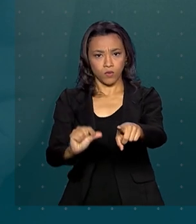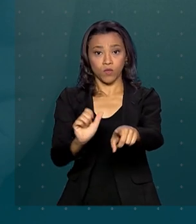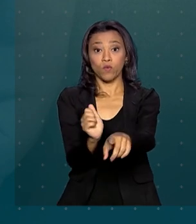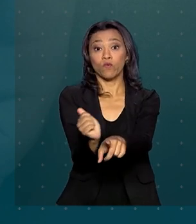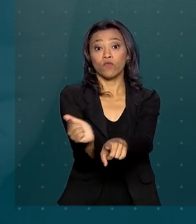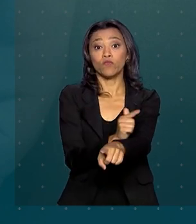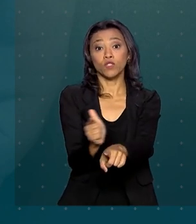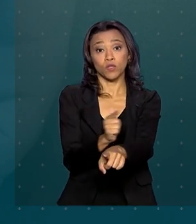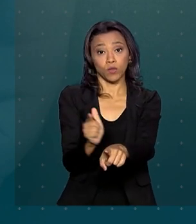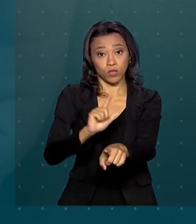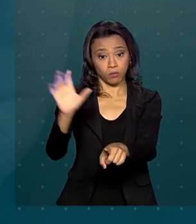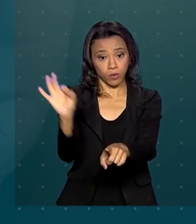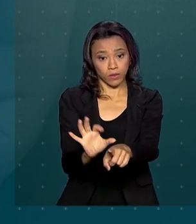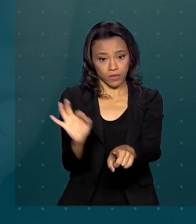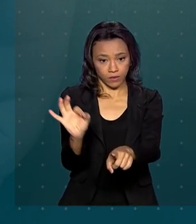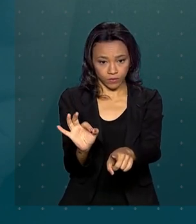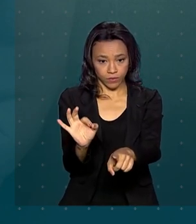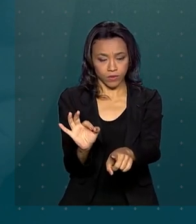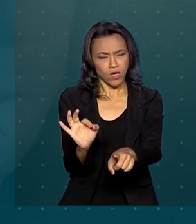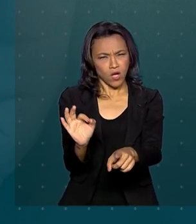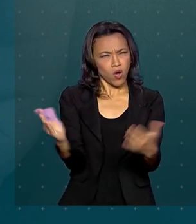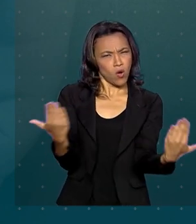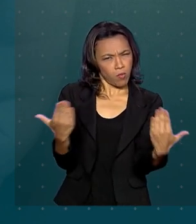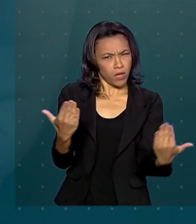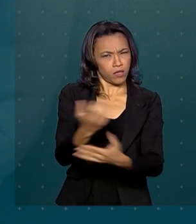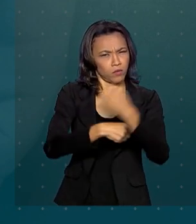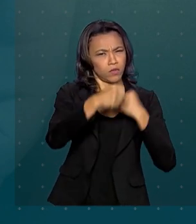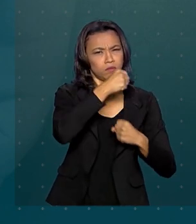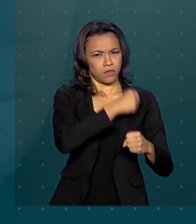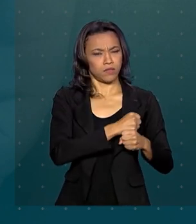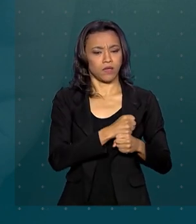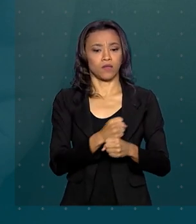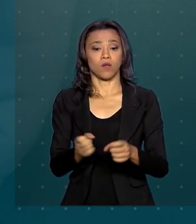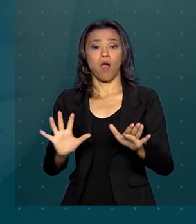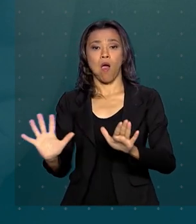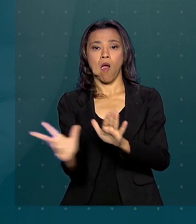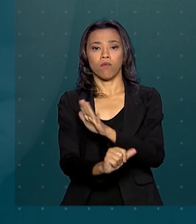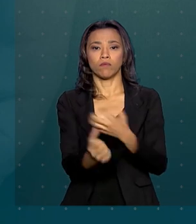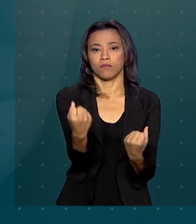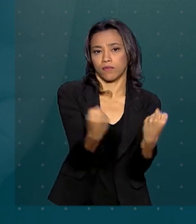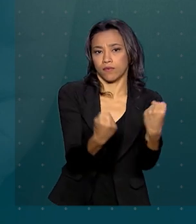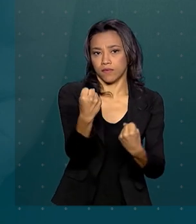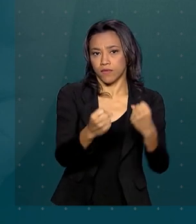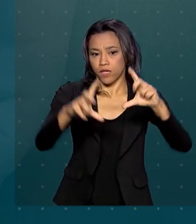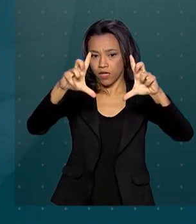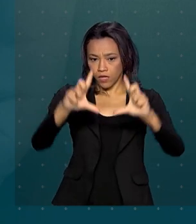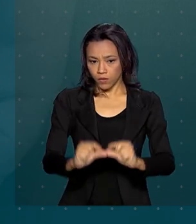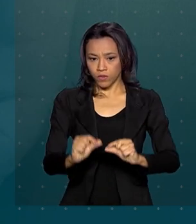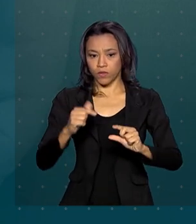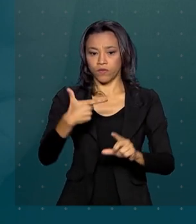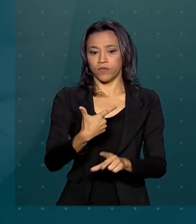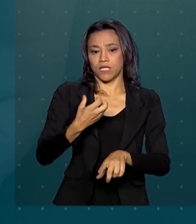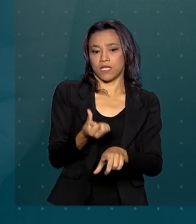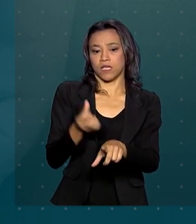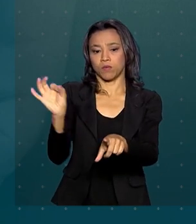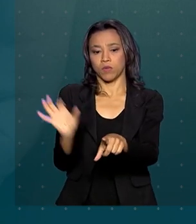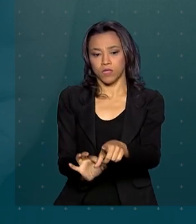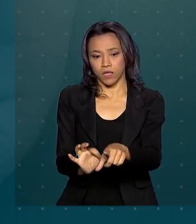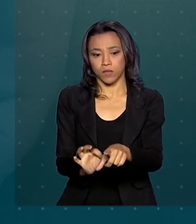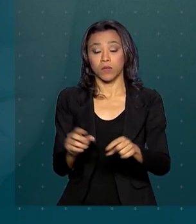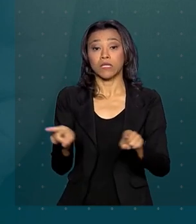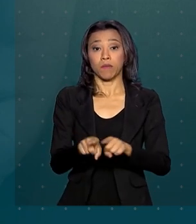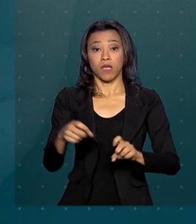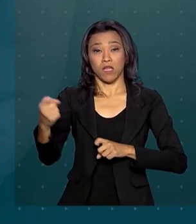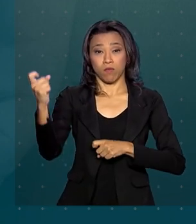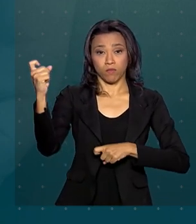% em relação aos números do ano passado. Os roubos de veículos caíram 26%. As ocorrências de